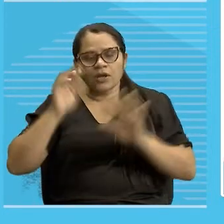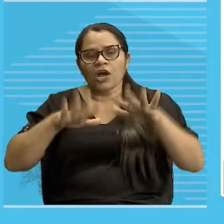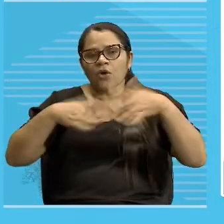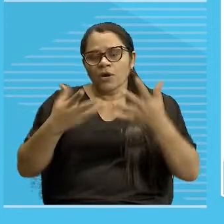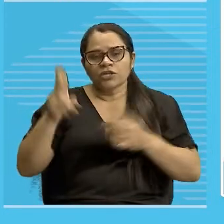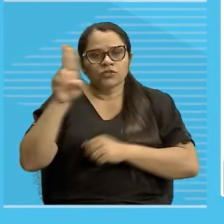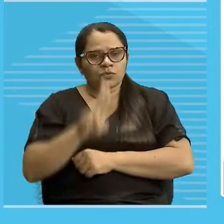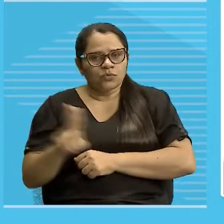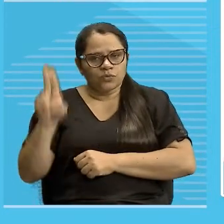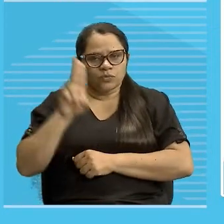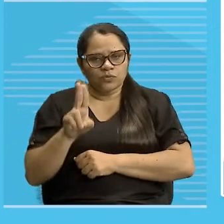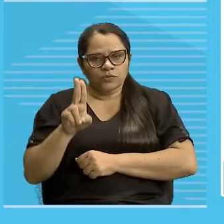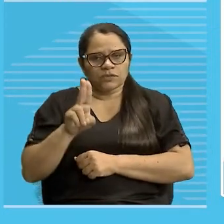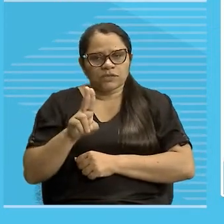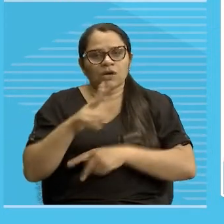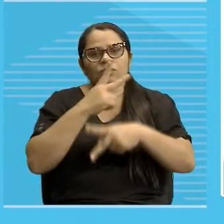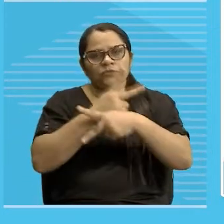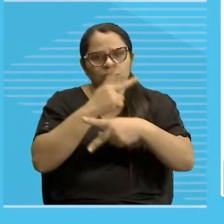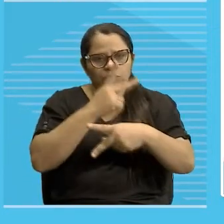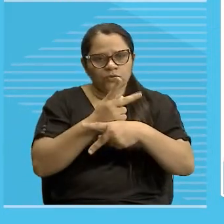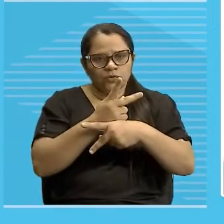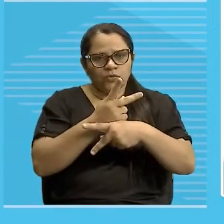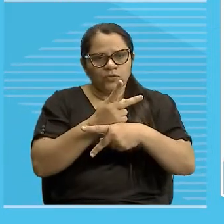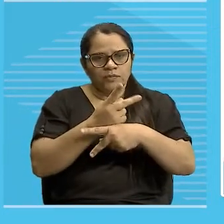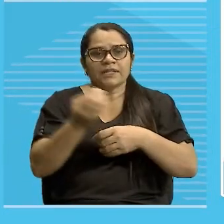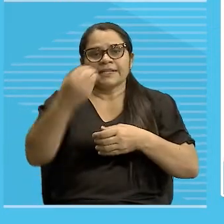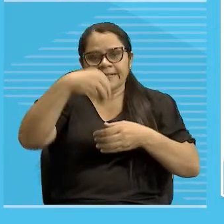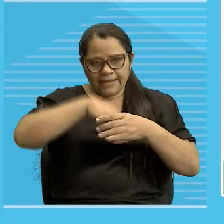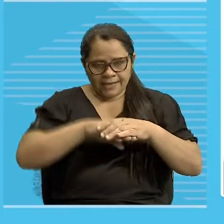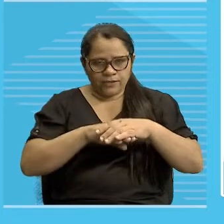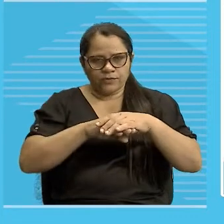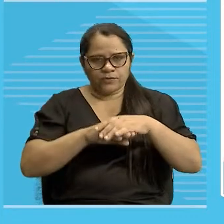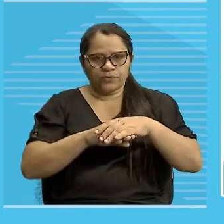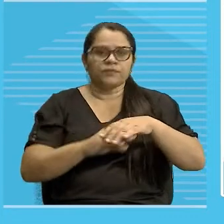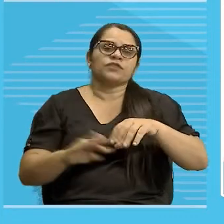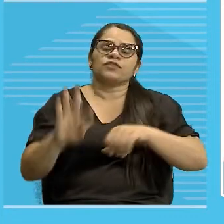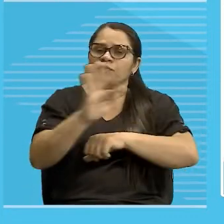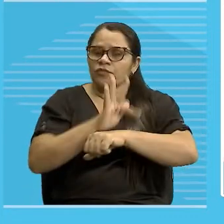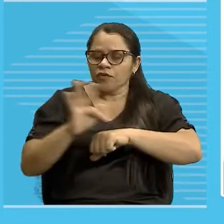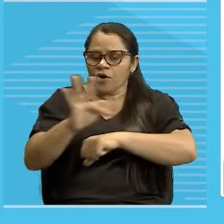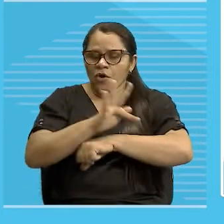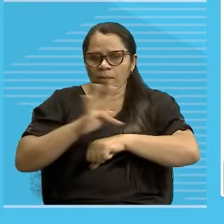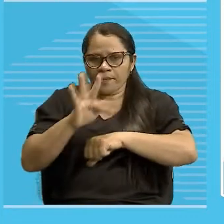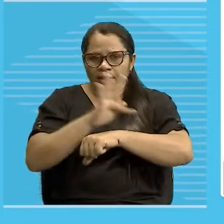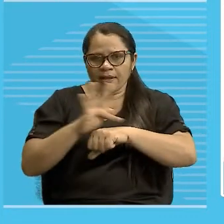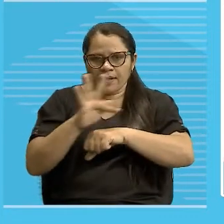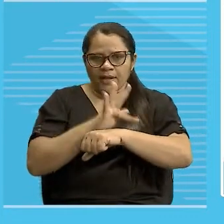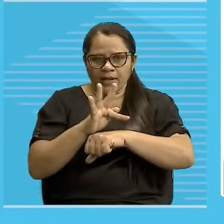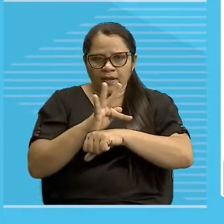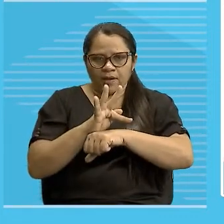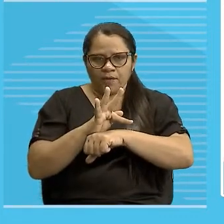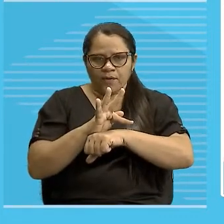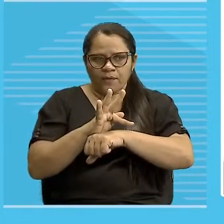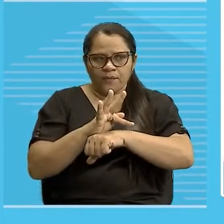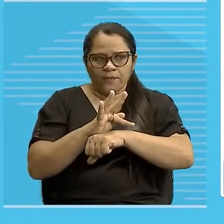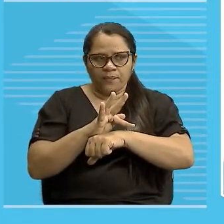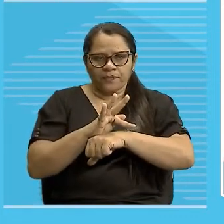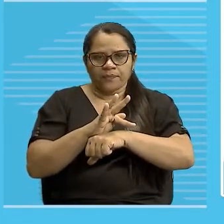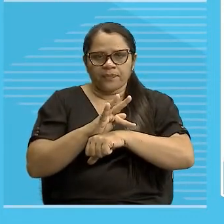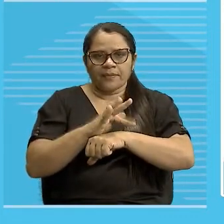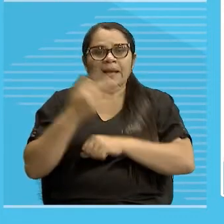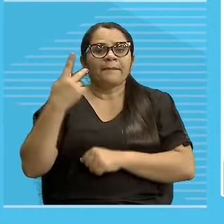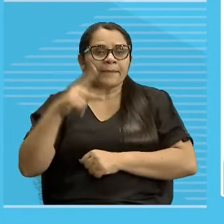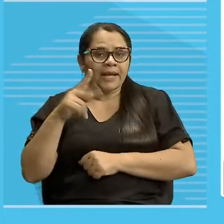usar esses pronomes dentro do registro formal, dentro do que exige o registro formal, a gente saiba justamente que pronome